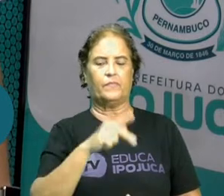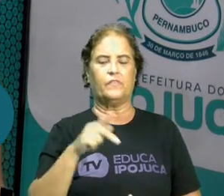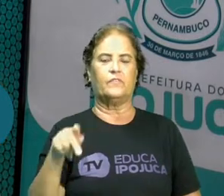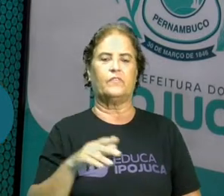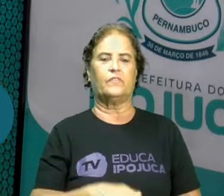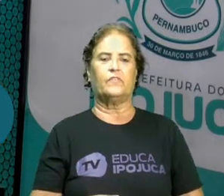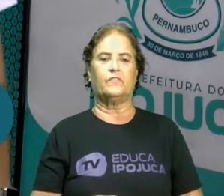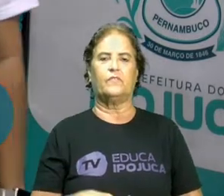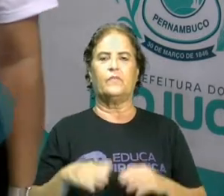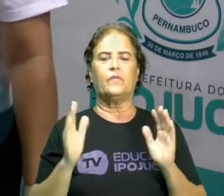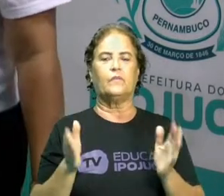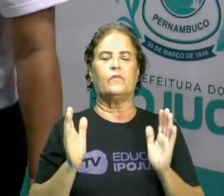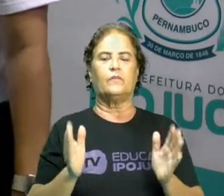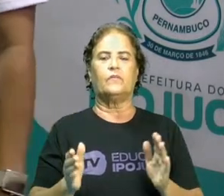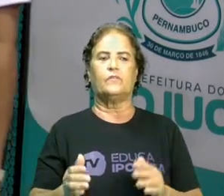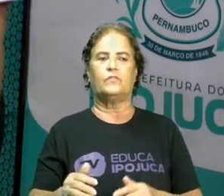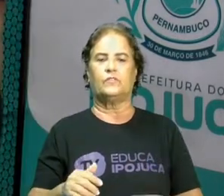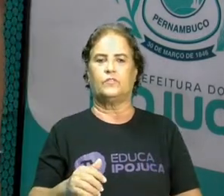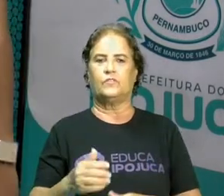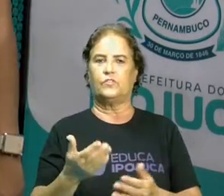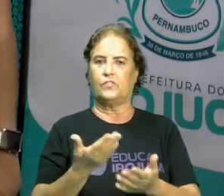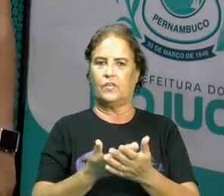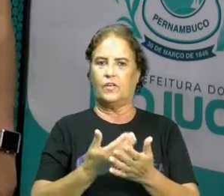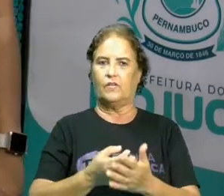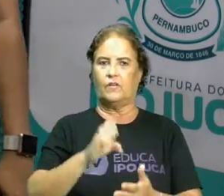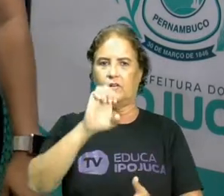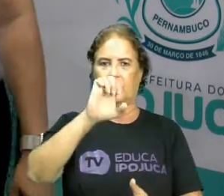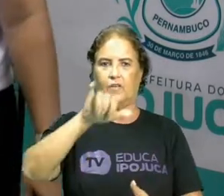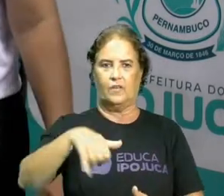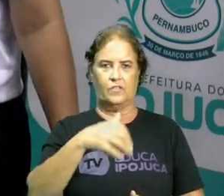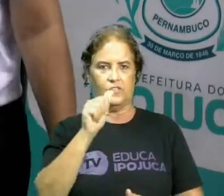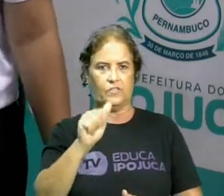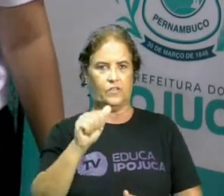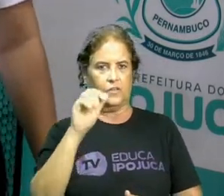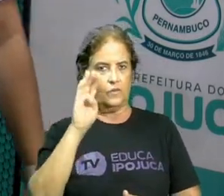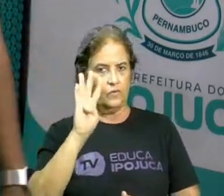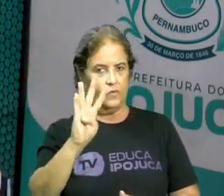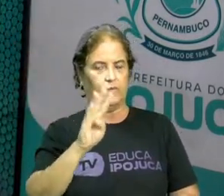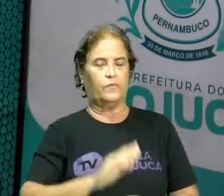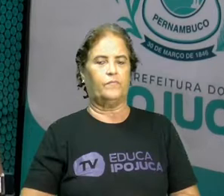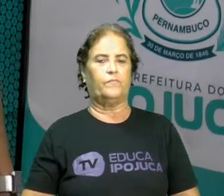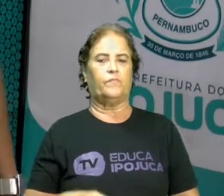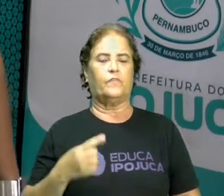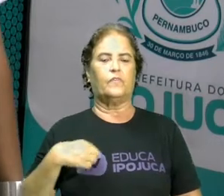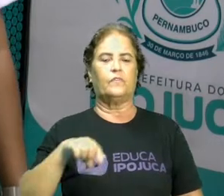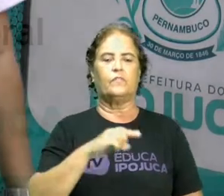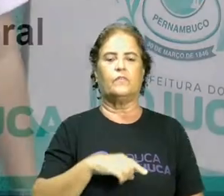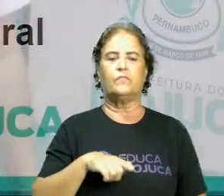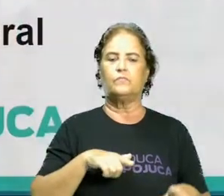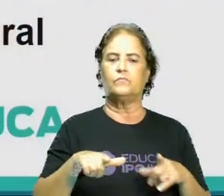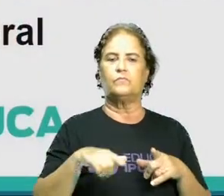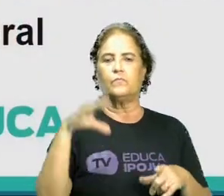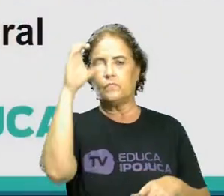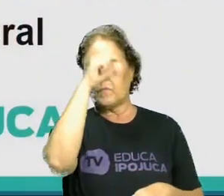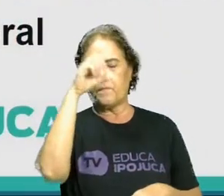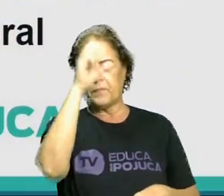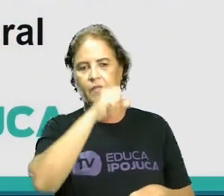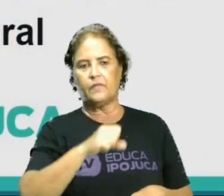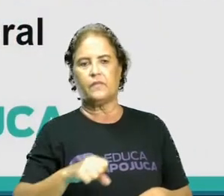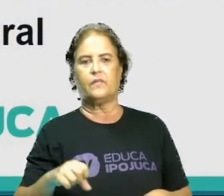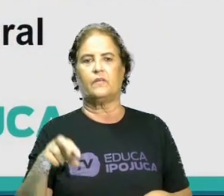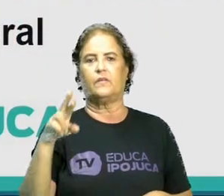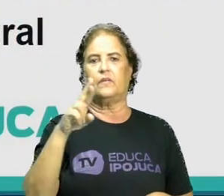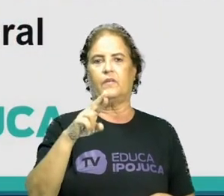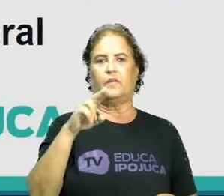Hoje nossa aula vai para o nosso EJA 4. E a gente vai trabalhar o que são recursos